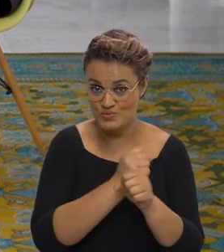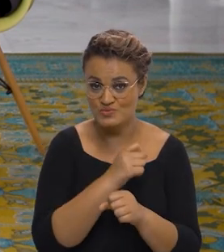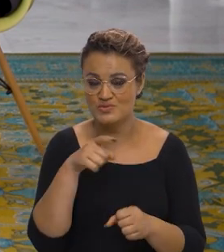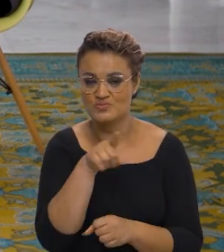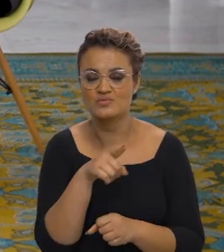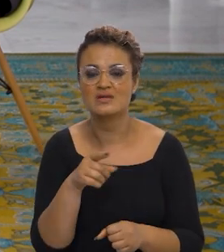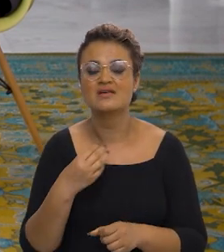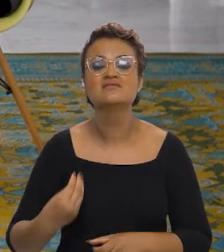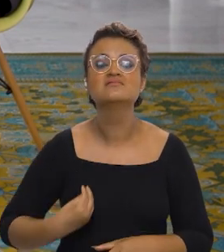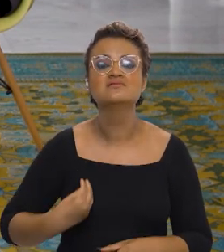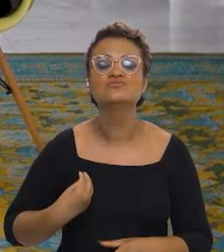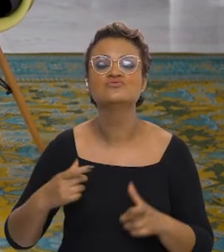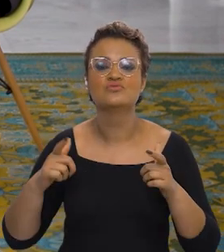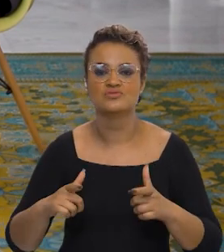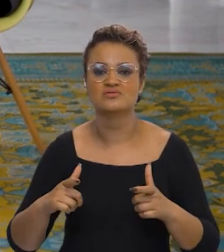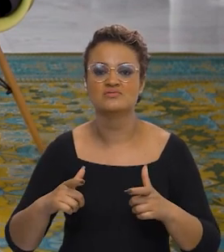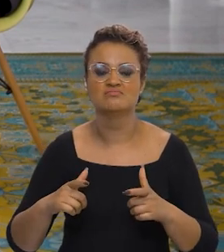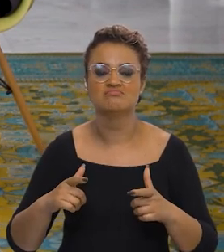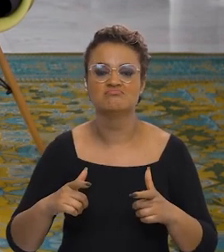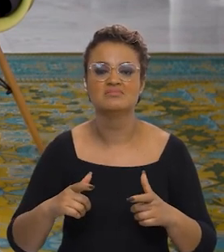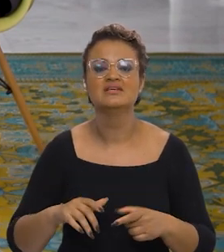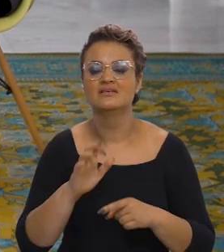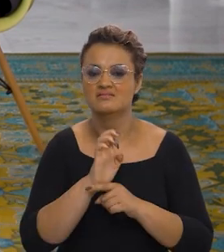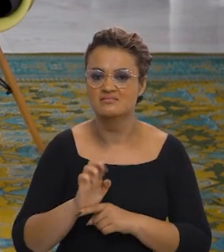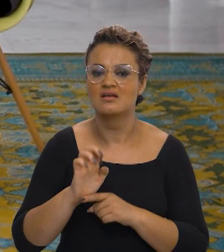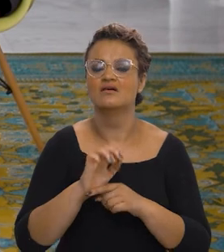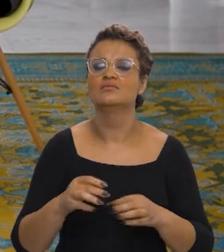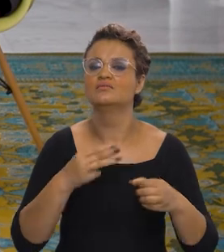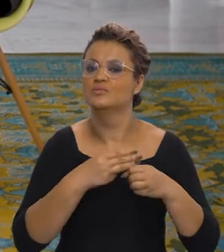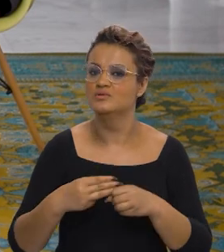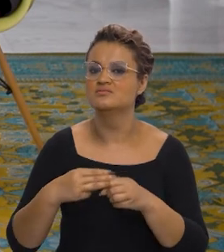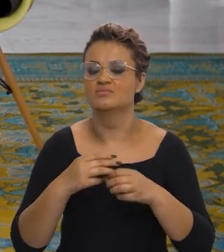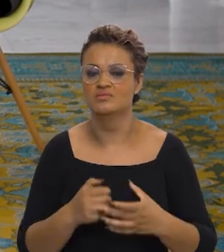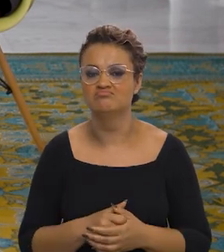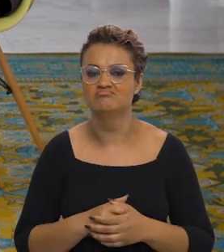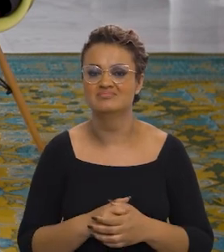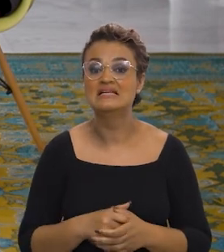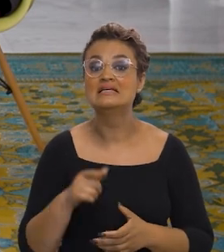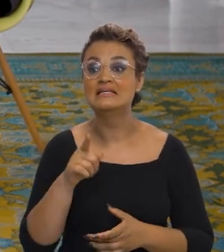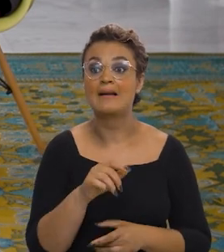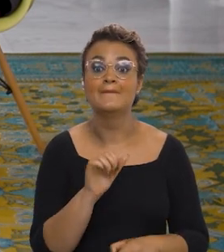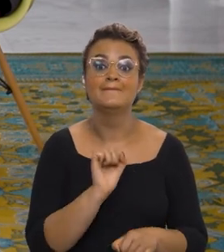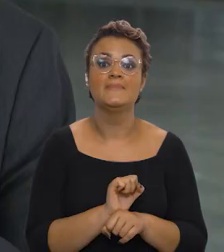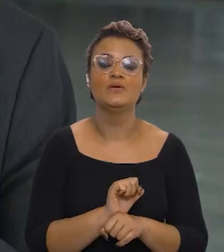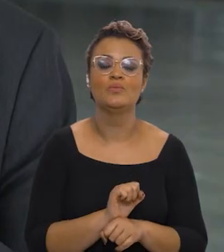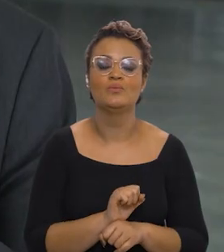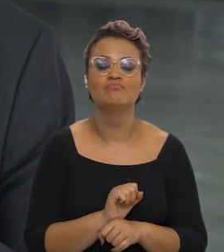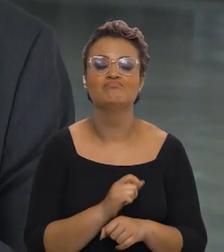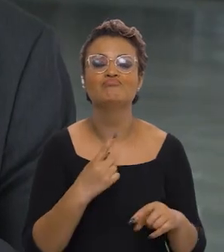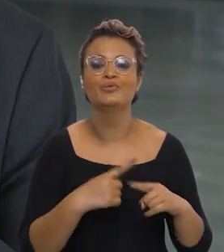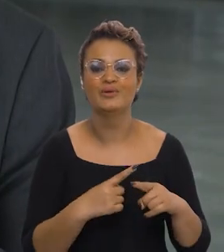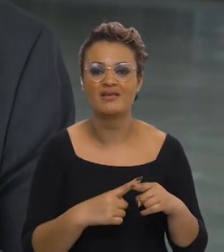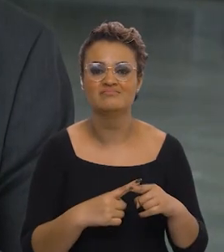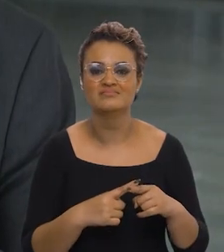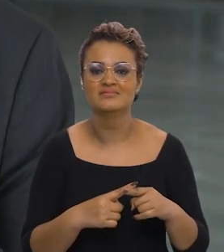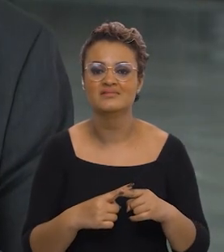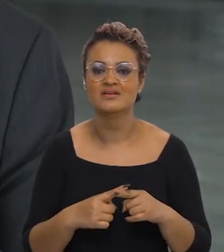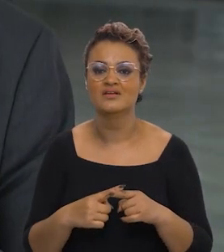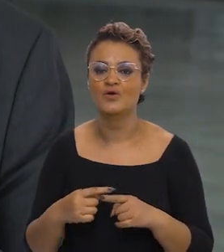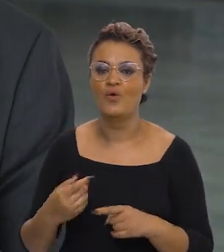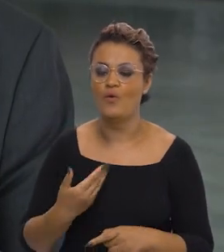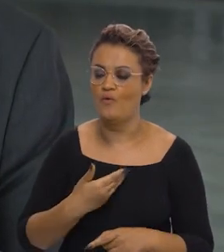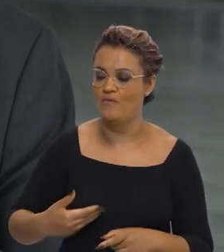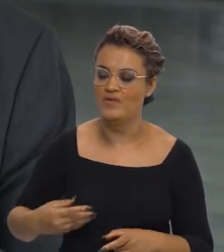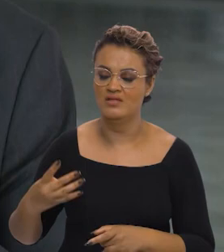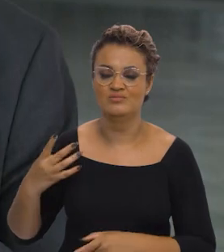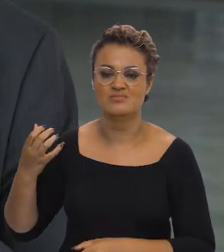obras são executadas por estados e municípios. E elas foram descontinuadas, principalmente porque os últimos